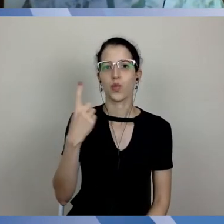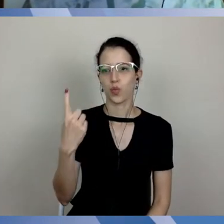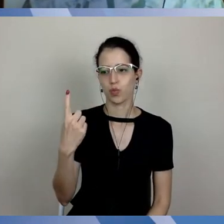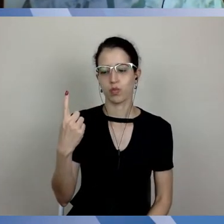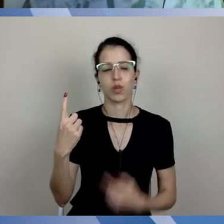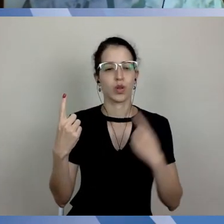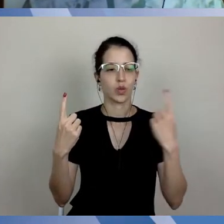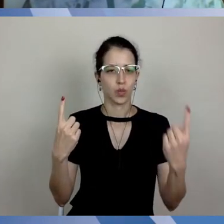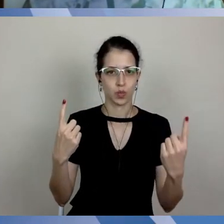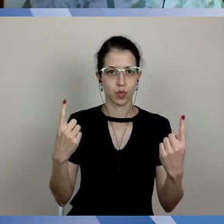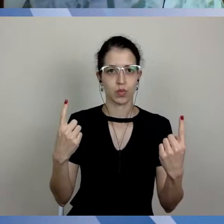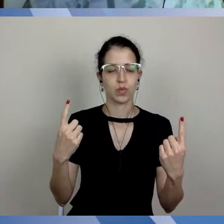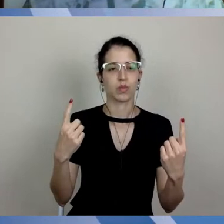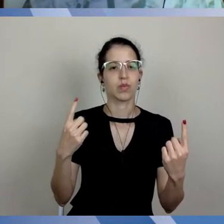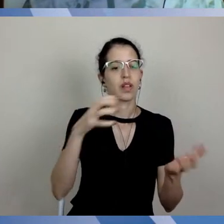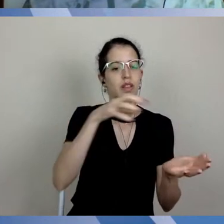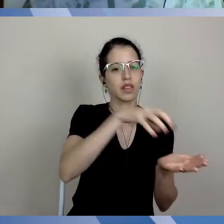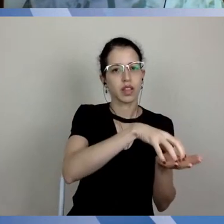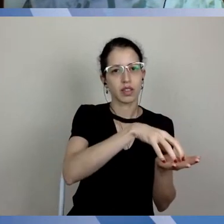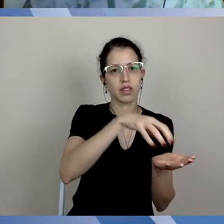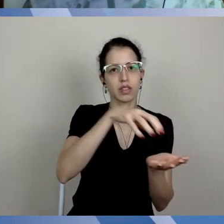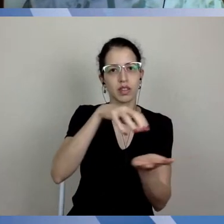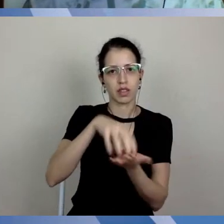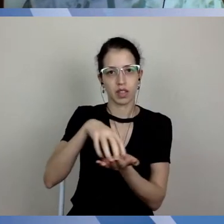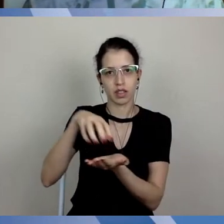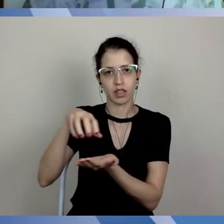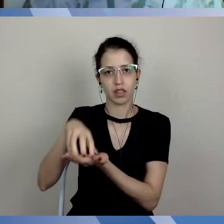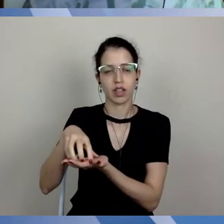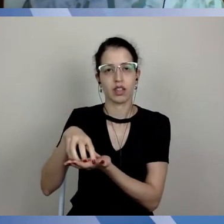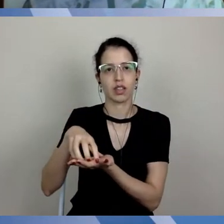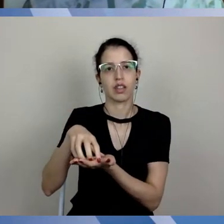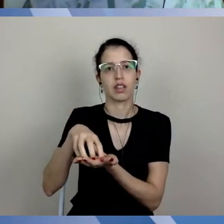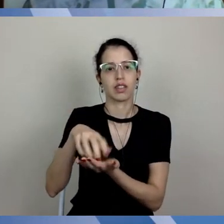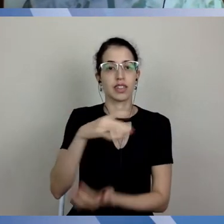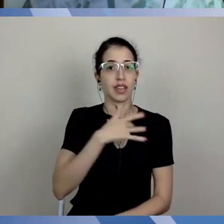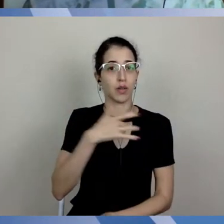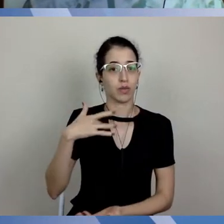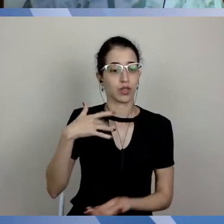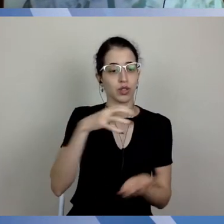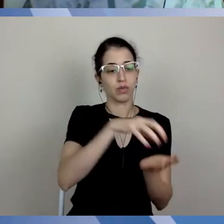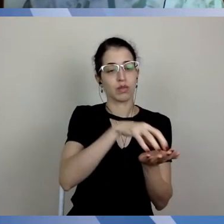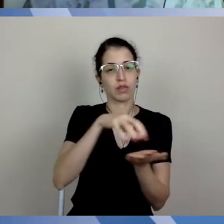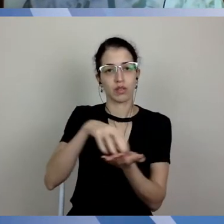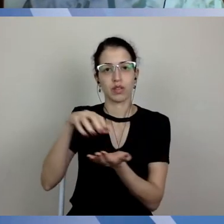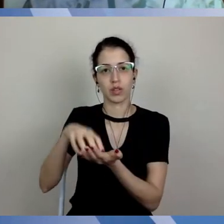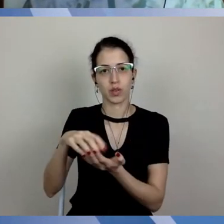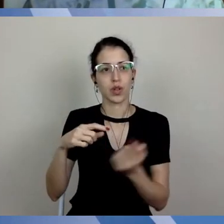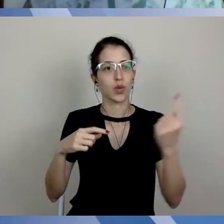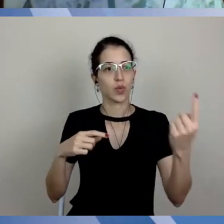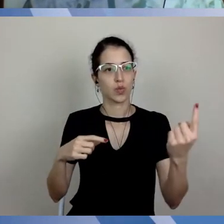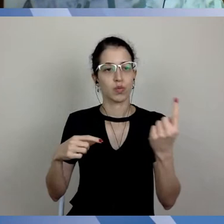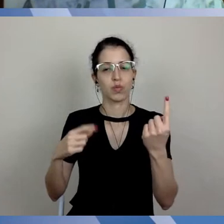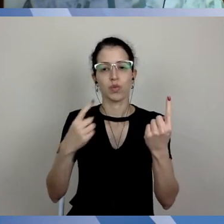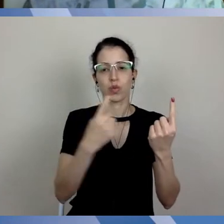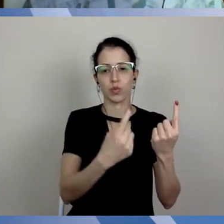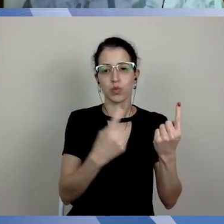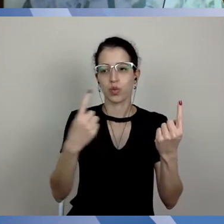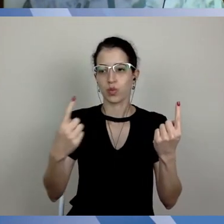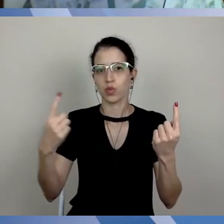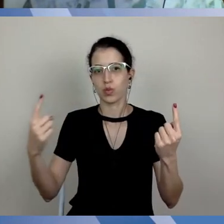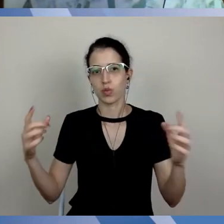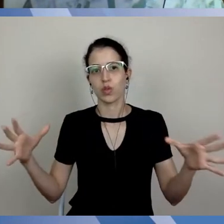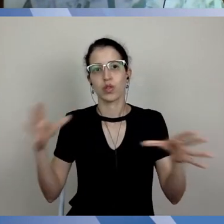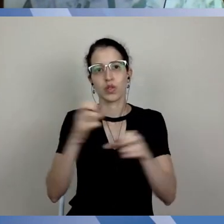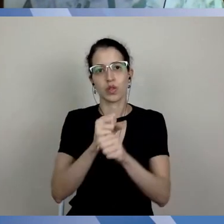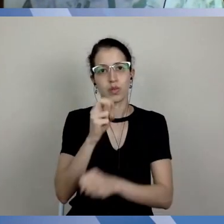unidade de saúde de dentro da universidade, porque a ação vai ser nos quatro campos. Além